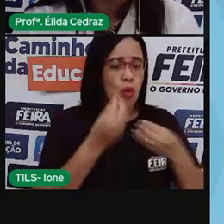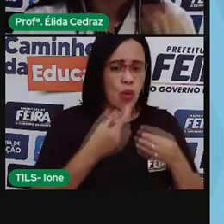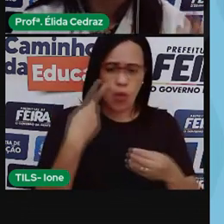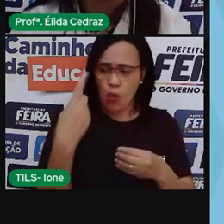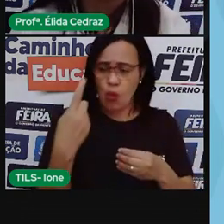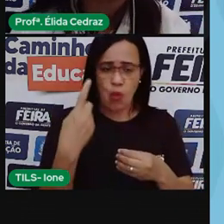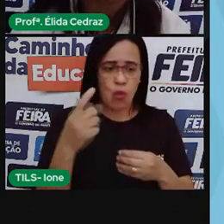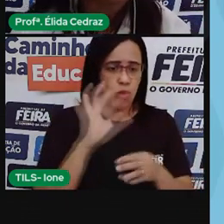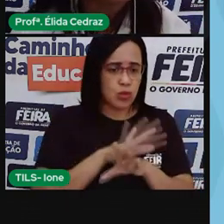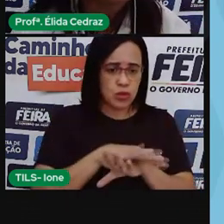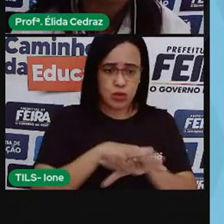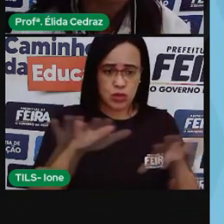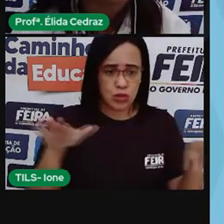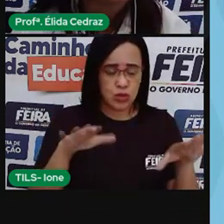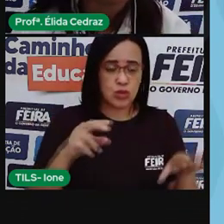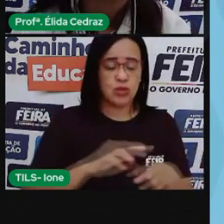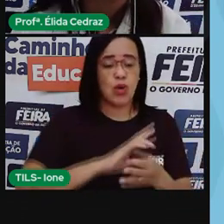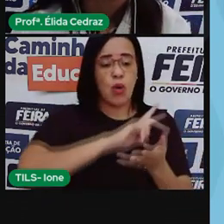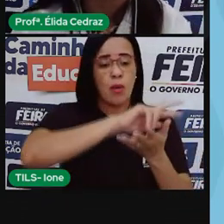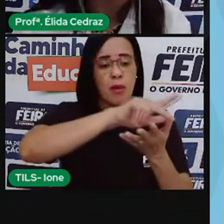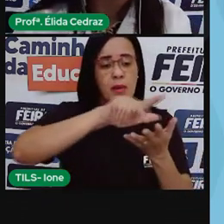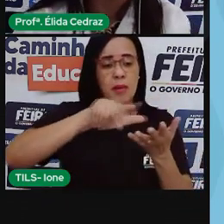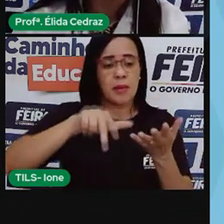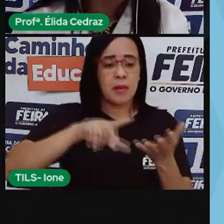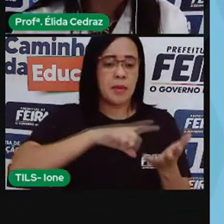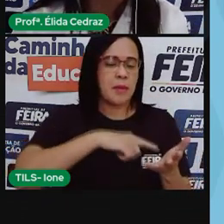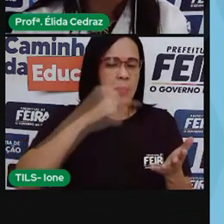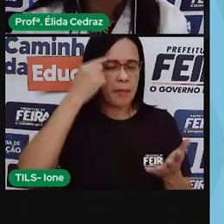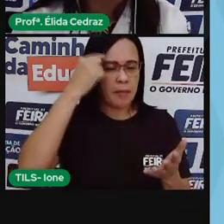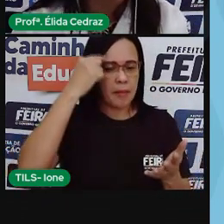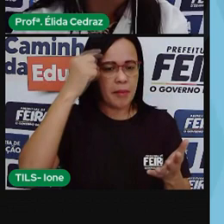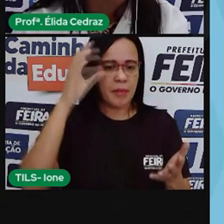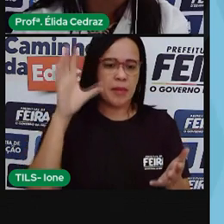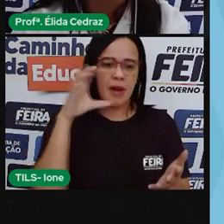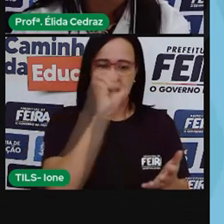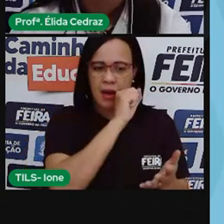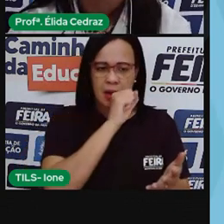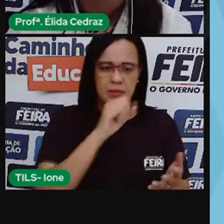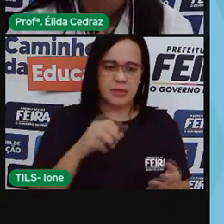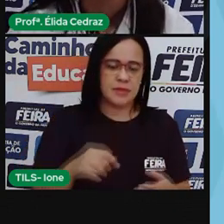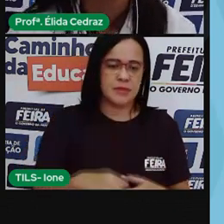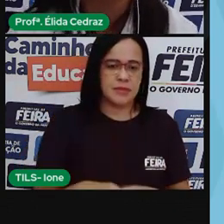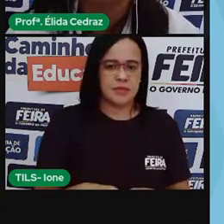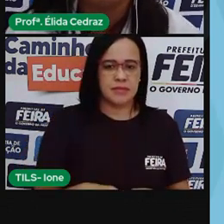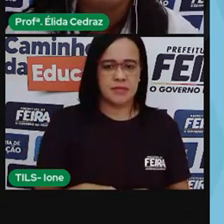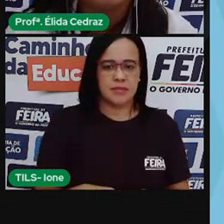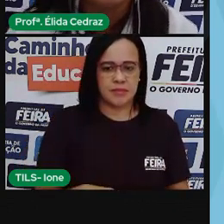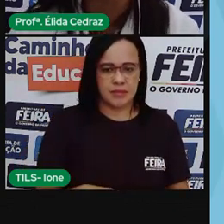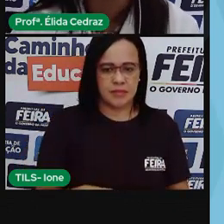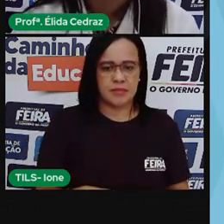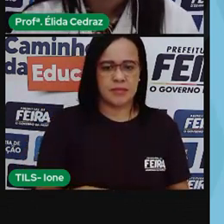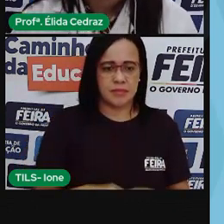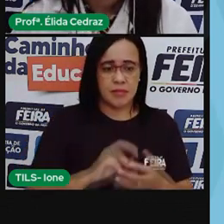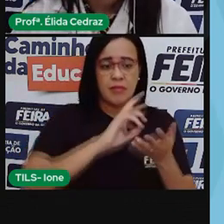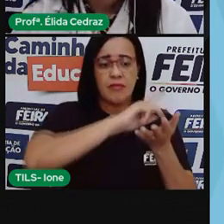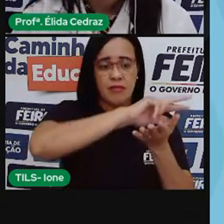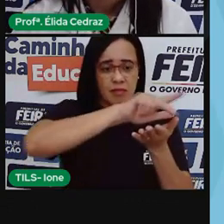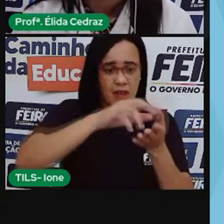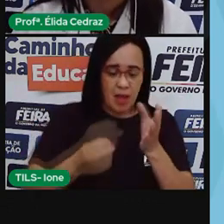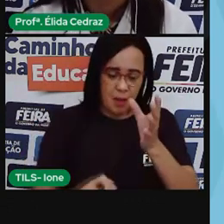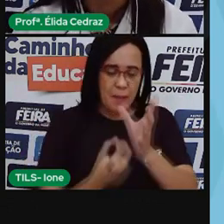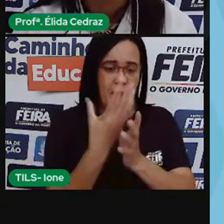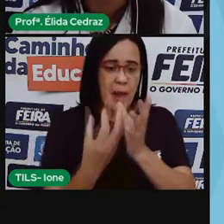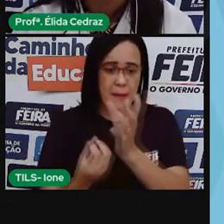ou várias etnias? Pensa aí, rapidinho, vamos lá? Isso mesmo, nós